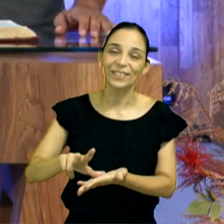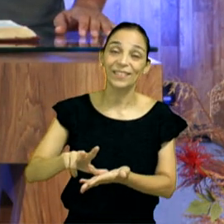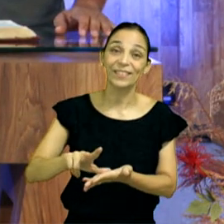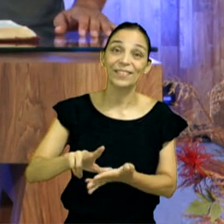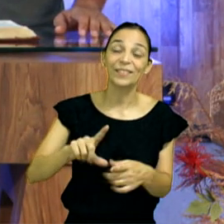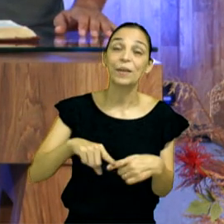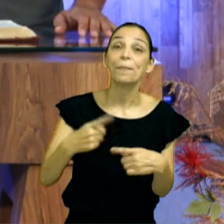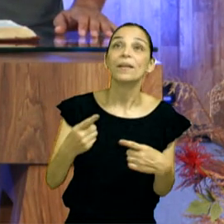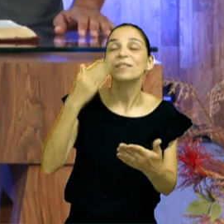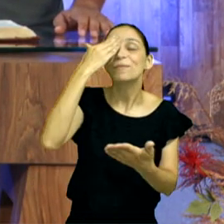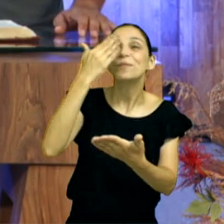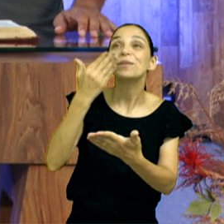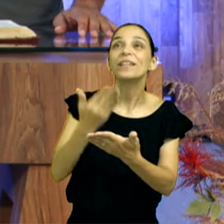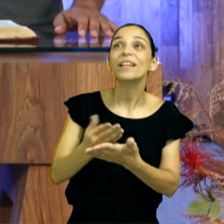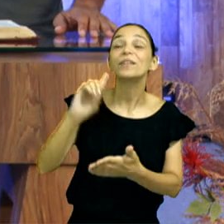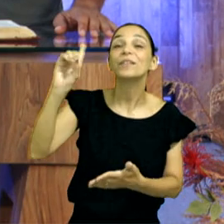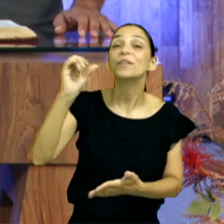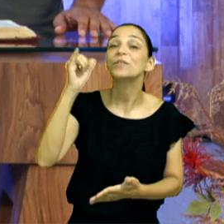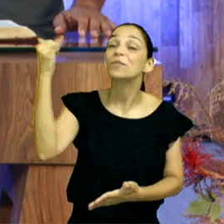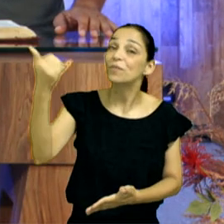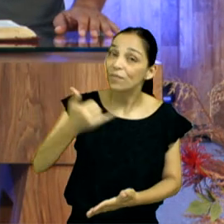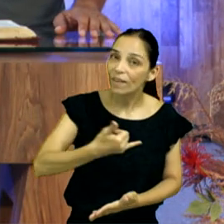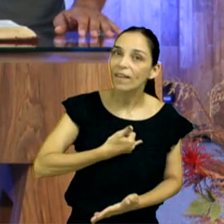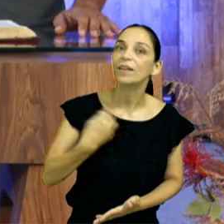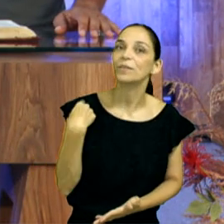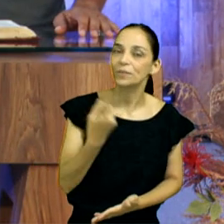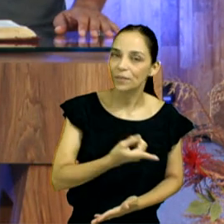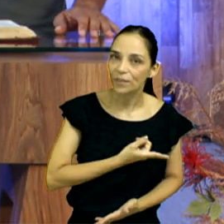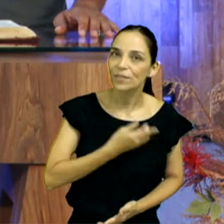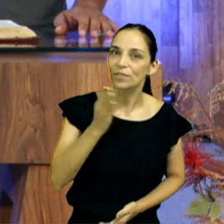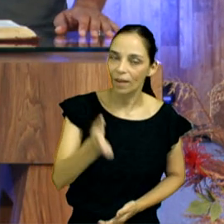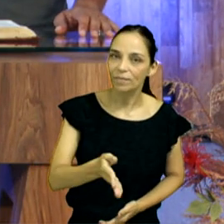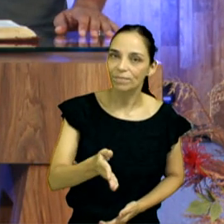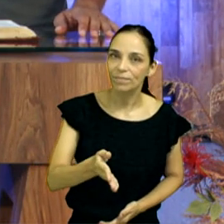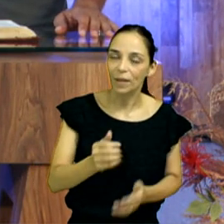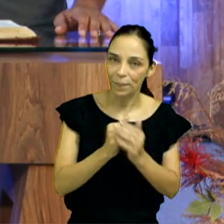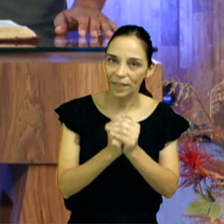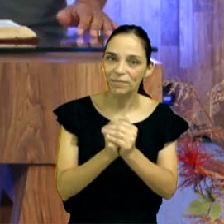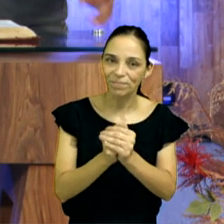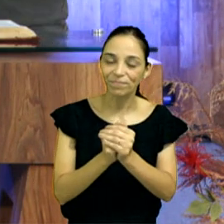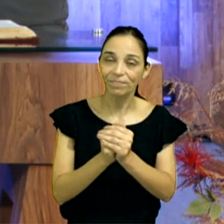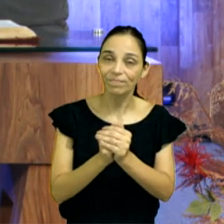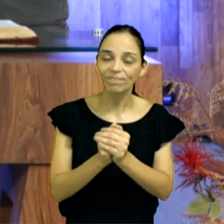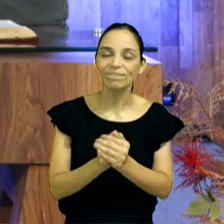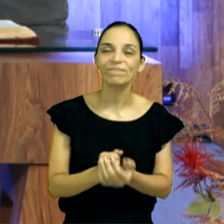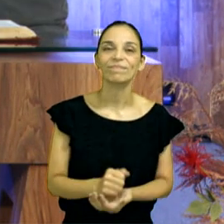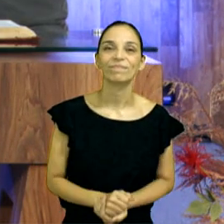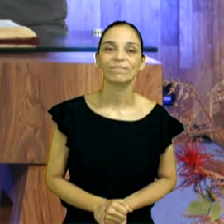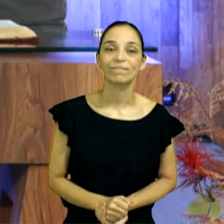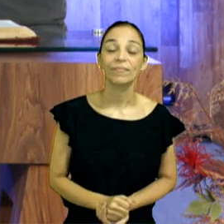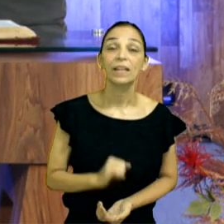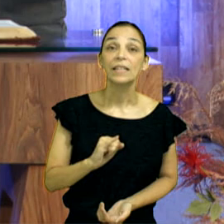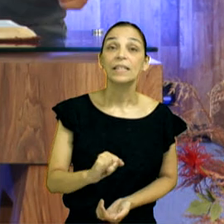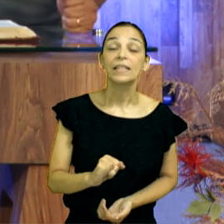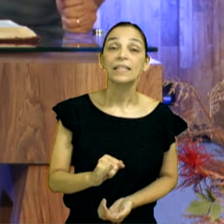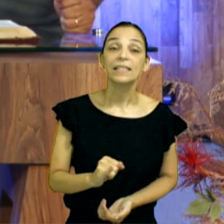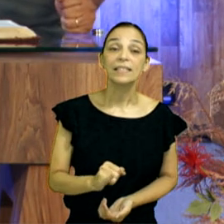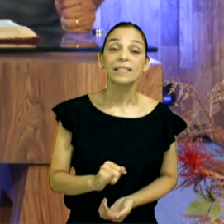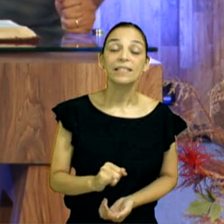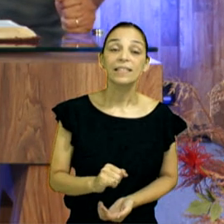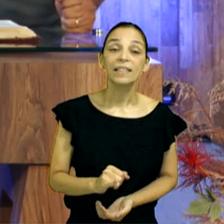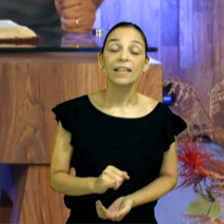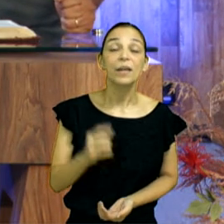mas eu creio que Deus já tem falado conosco, amém? Olha, só para citar aqui,